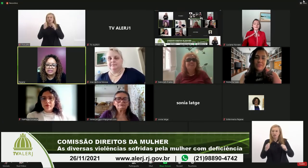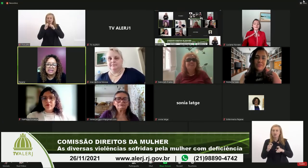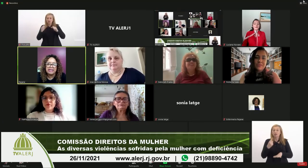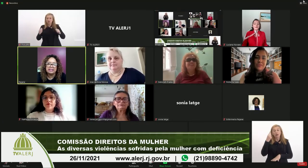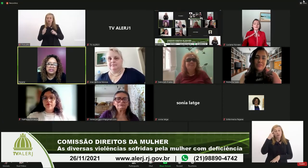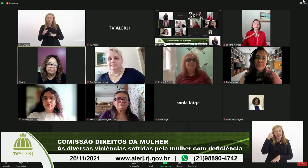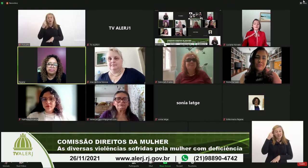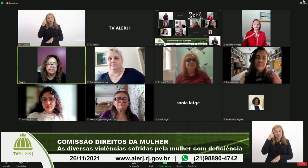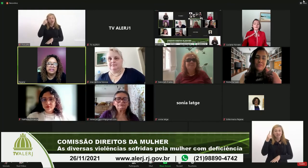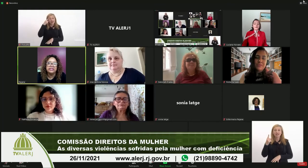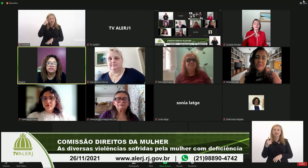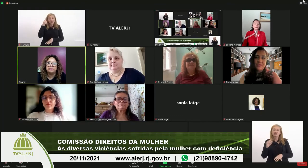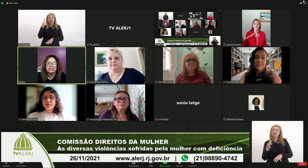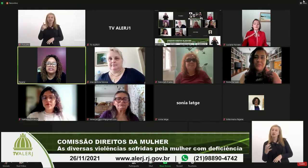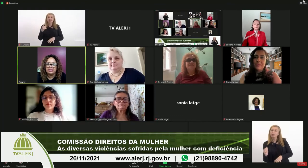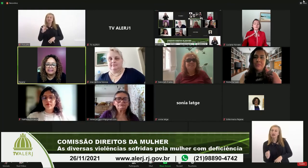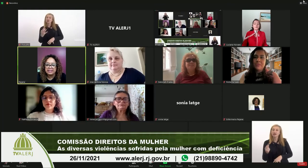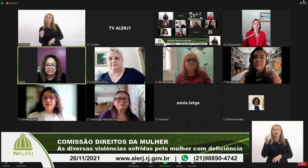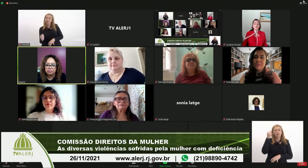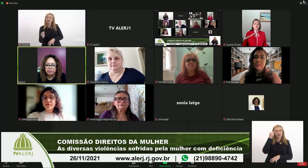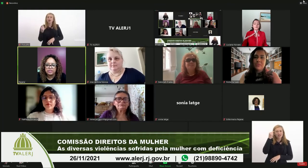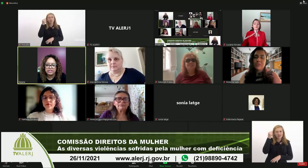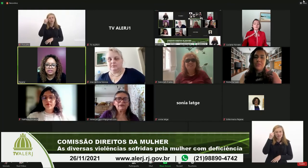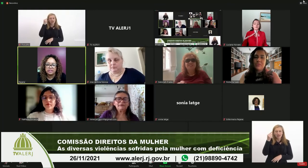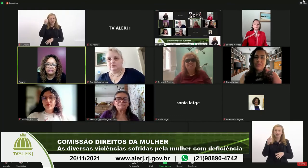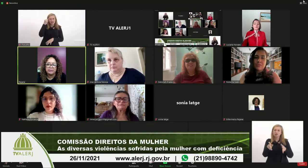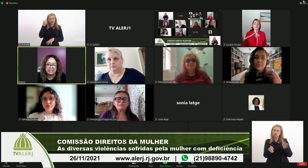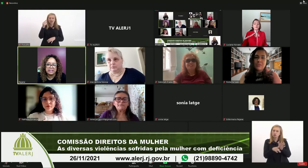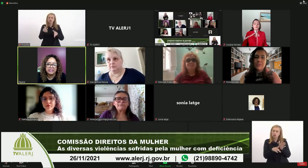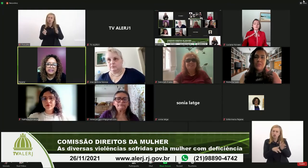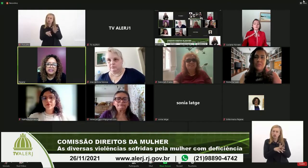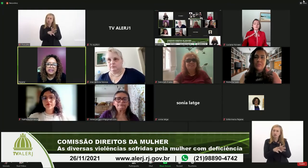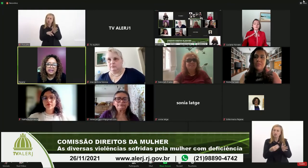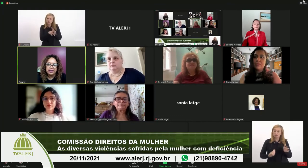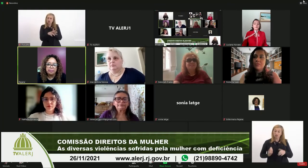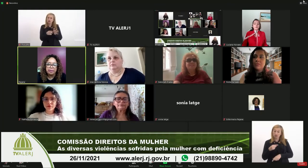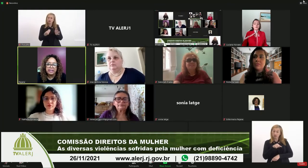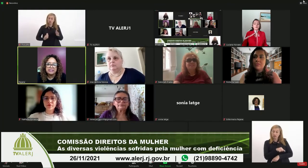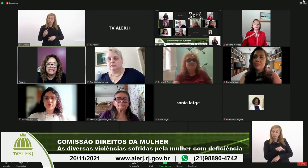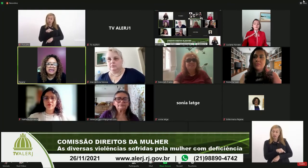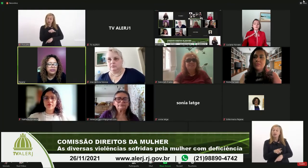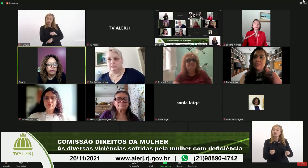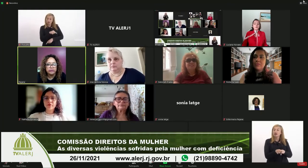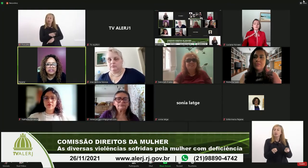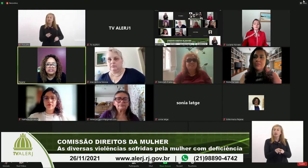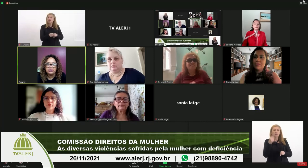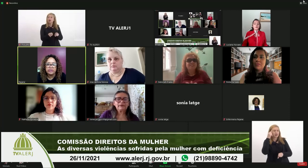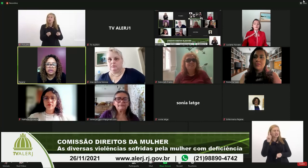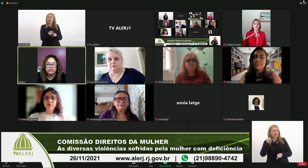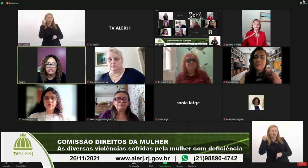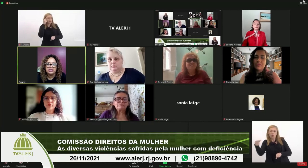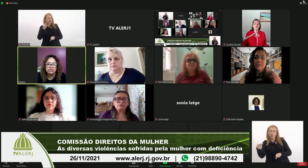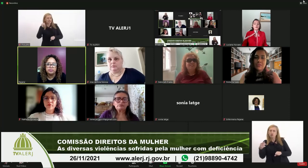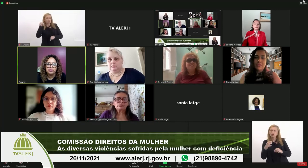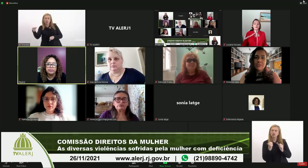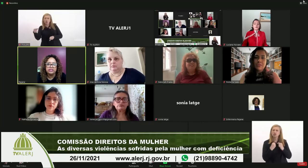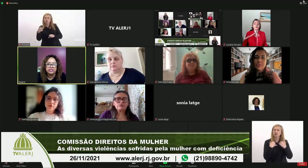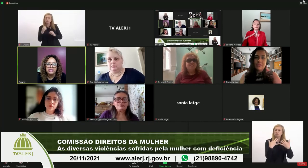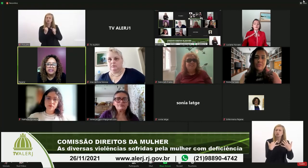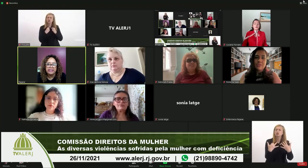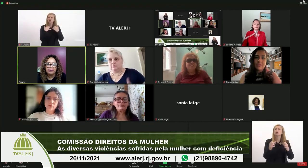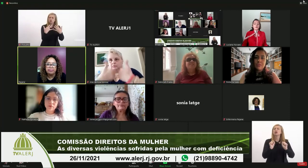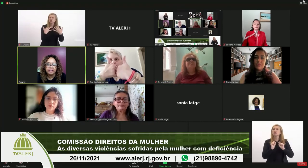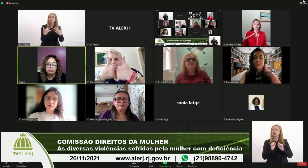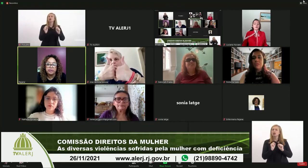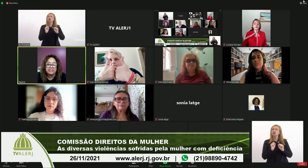gente pensar nas campanhas, pensar nesses projetos que estão aqui e pensar em outras audiências públicas